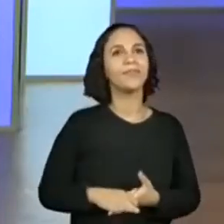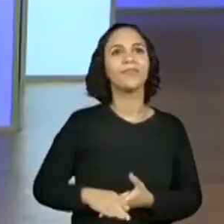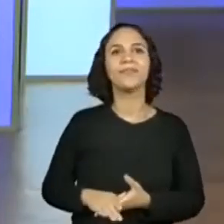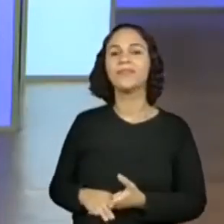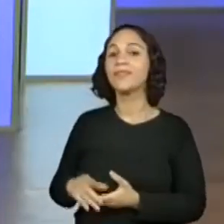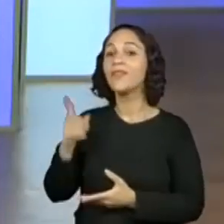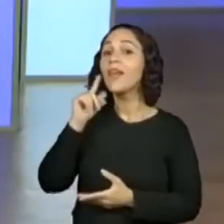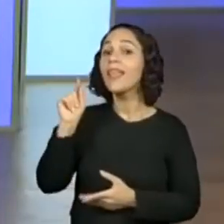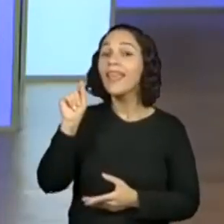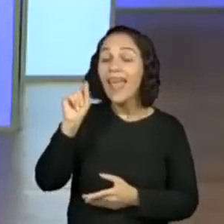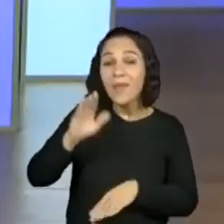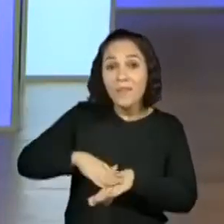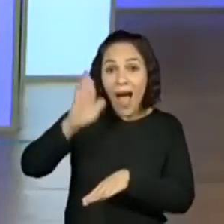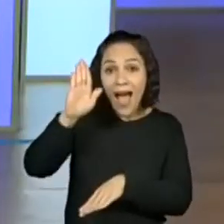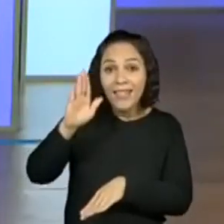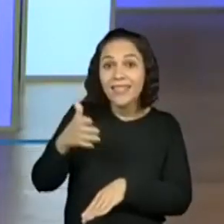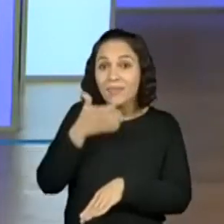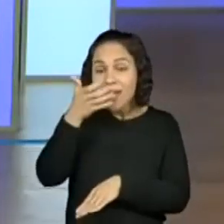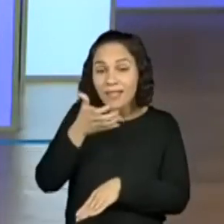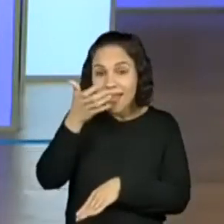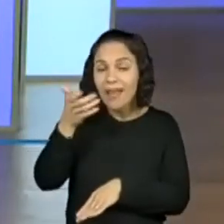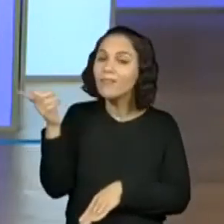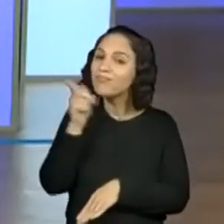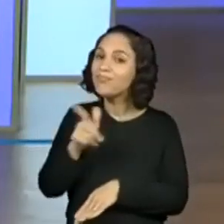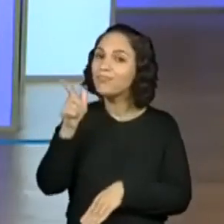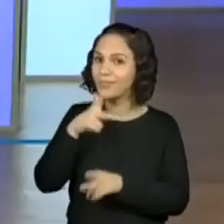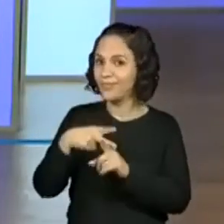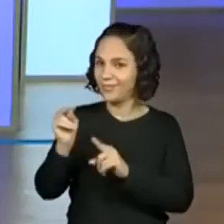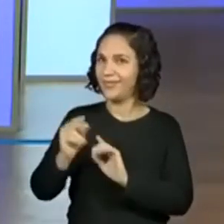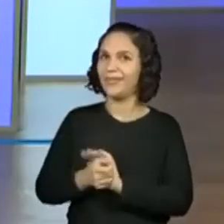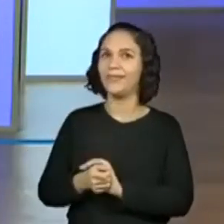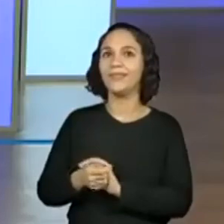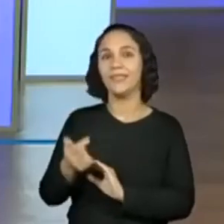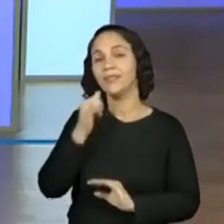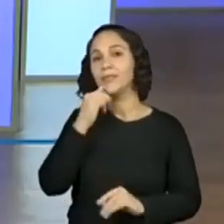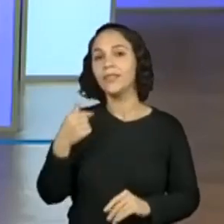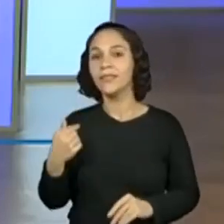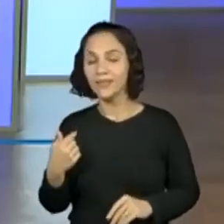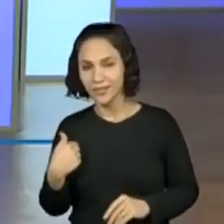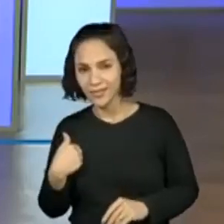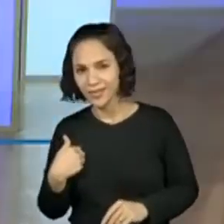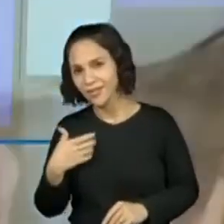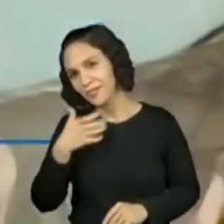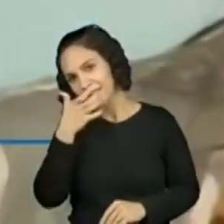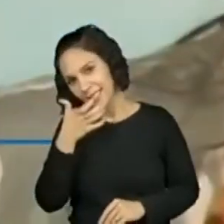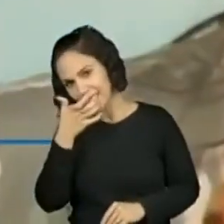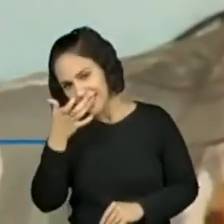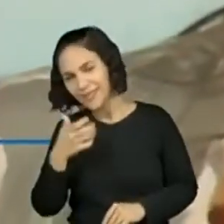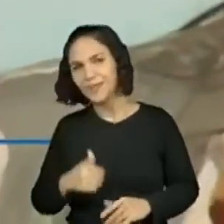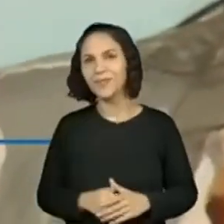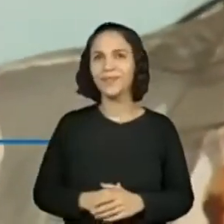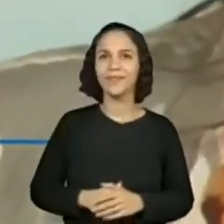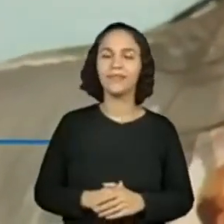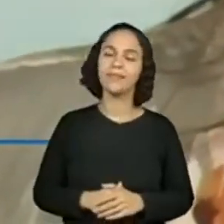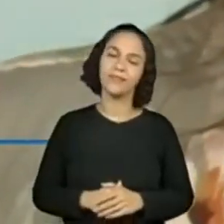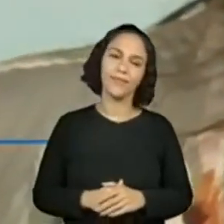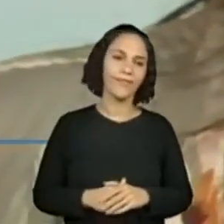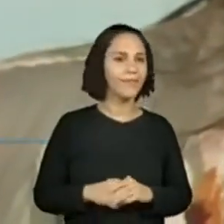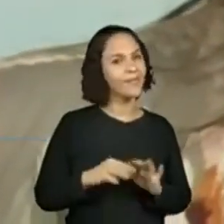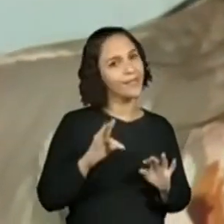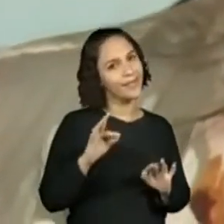tirar mais balas de maçã. No caso, eu vou ganhar. Maçã. Ah,